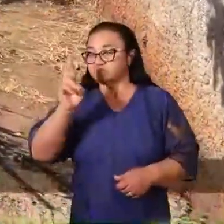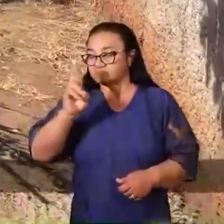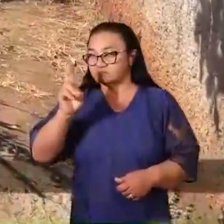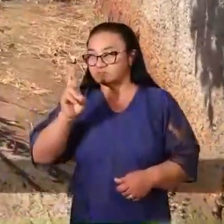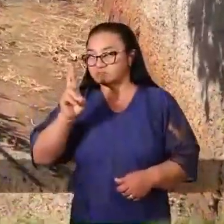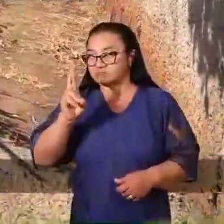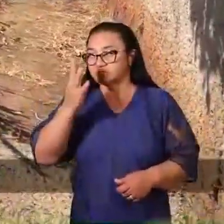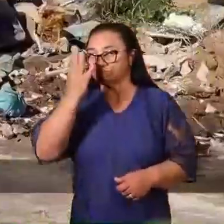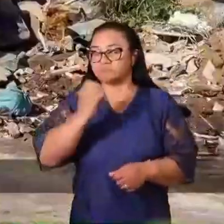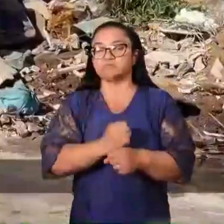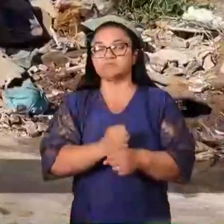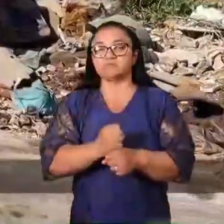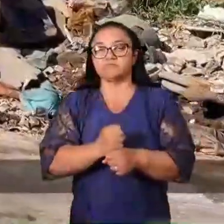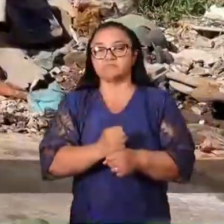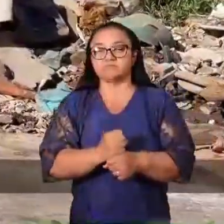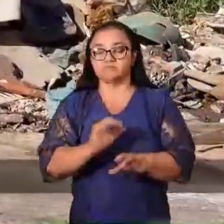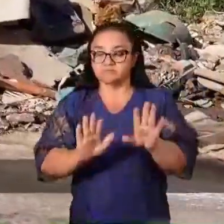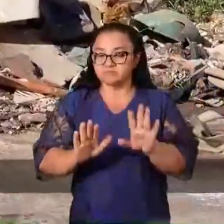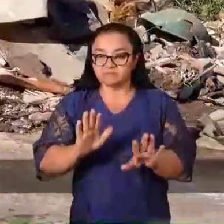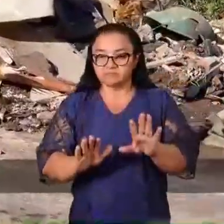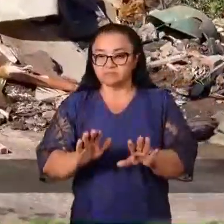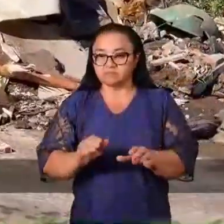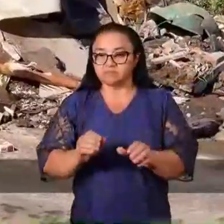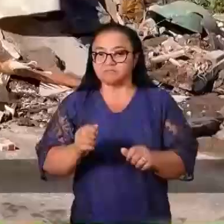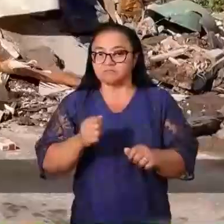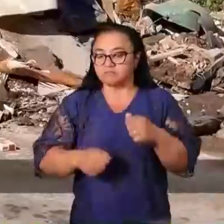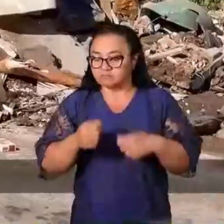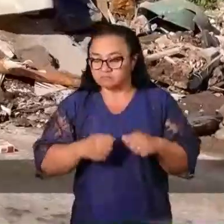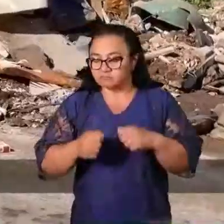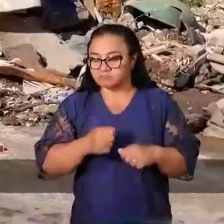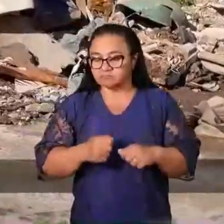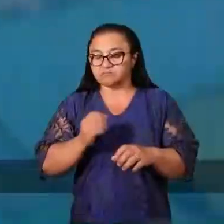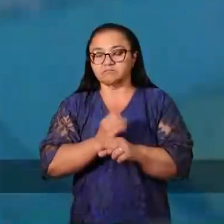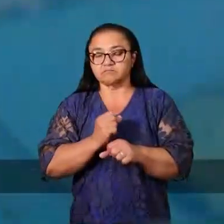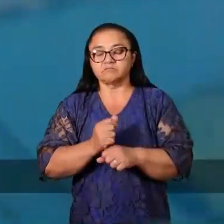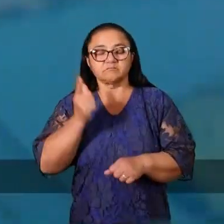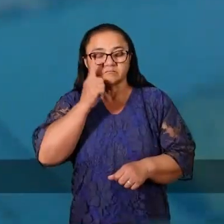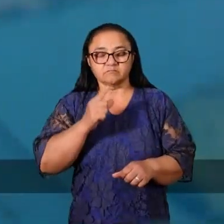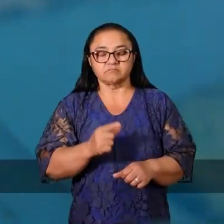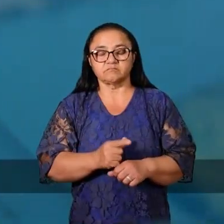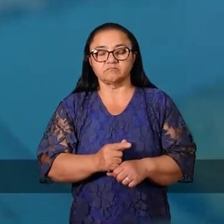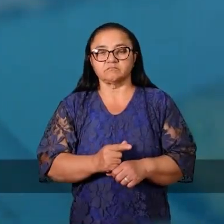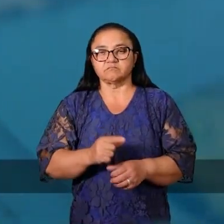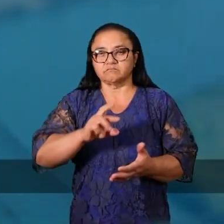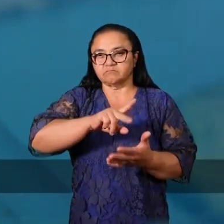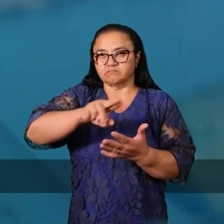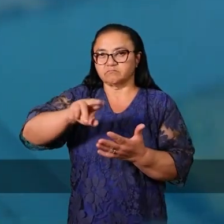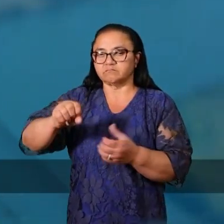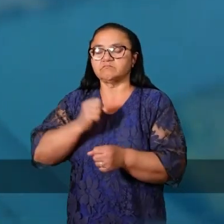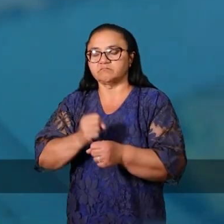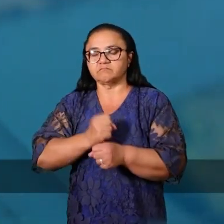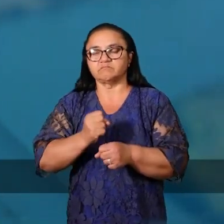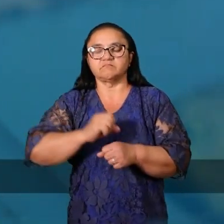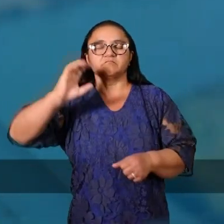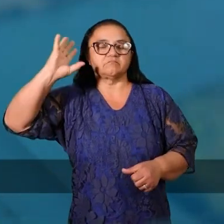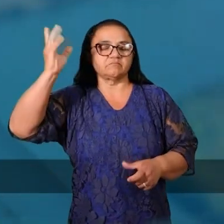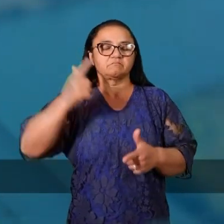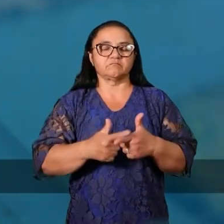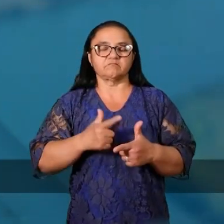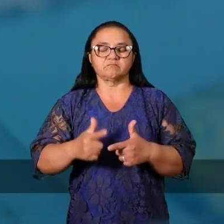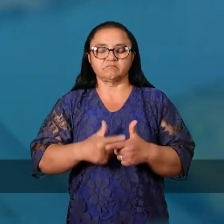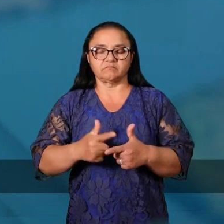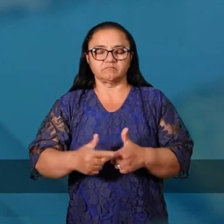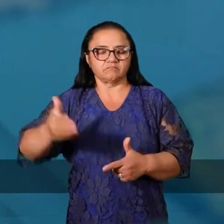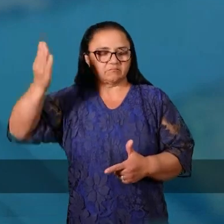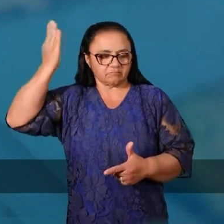quase 10 milhões de reais em 4 anos. Equilibrando as contas da prefeitura, nós conseguimos realizar